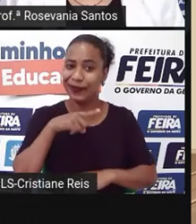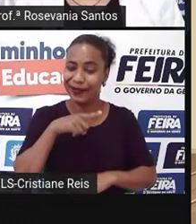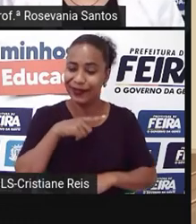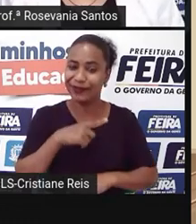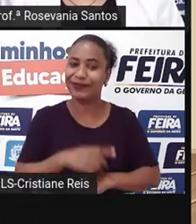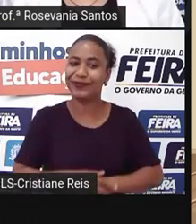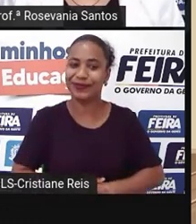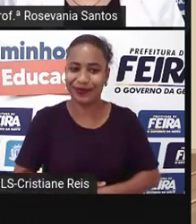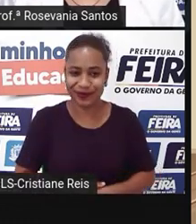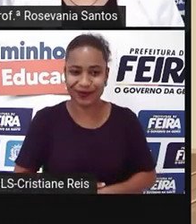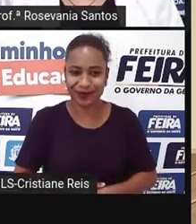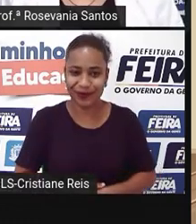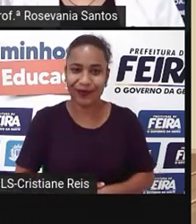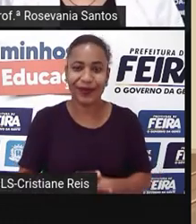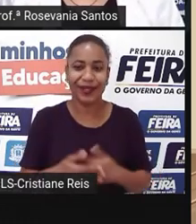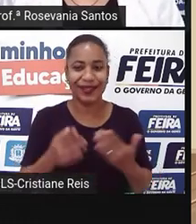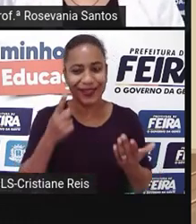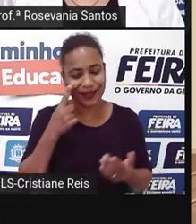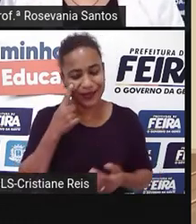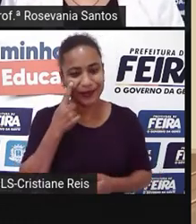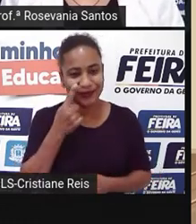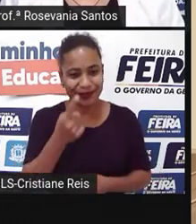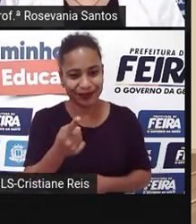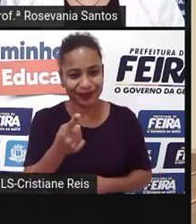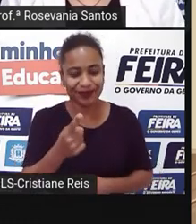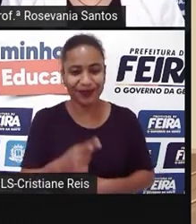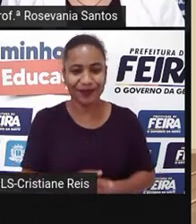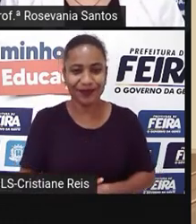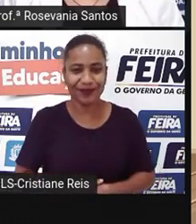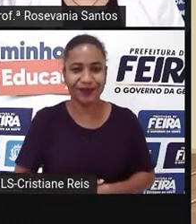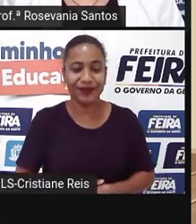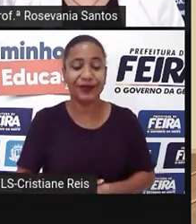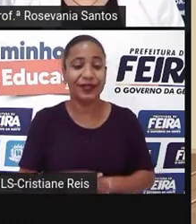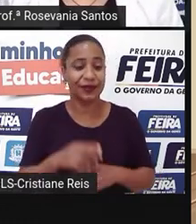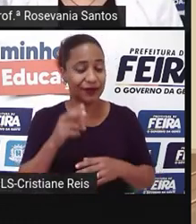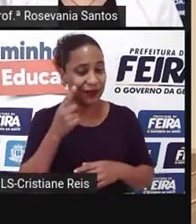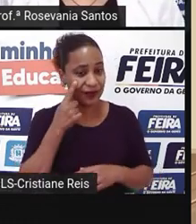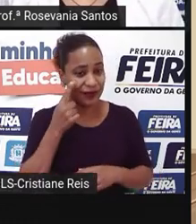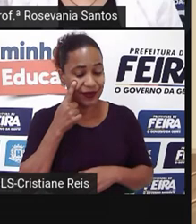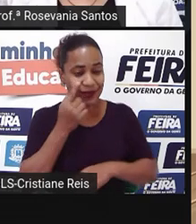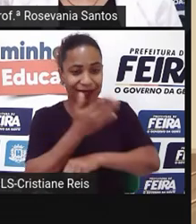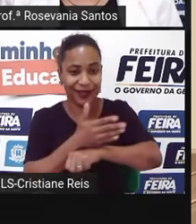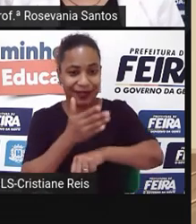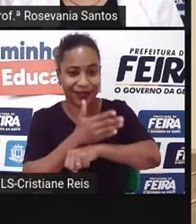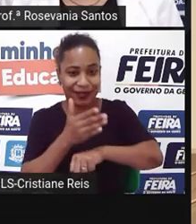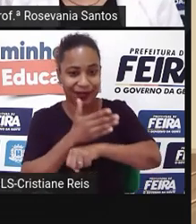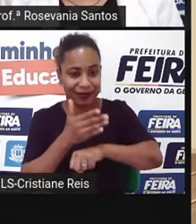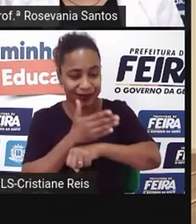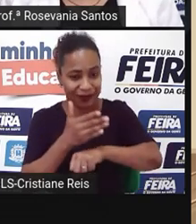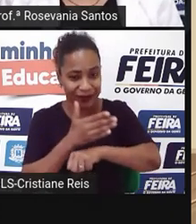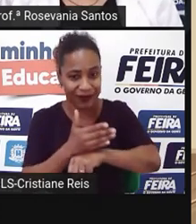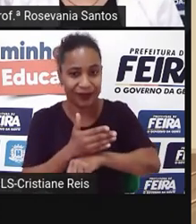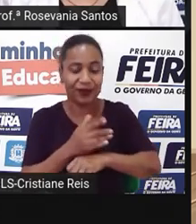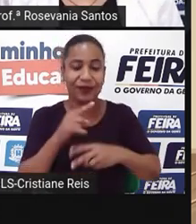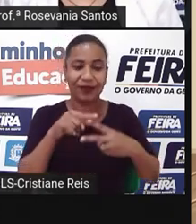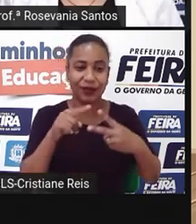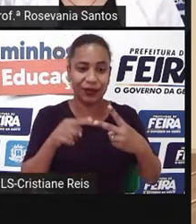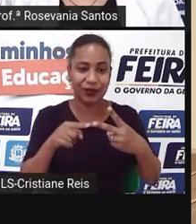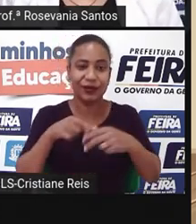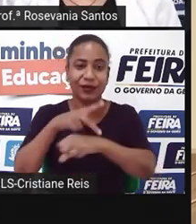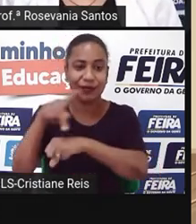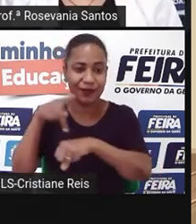Então, vamos lá. Então, fazendo essa revisãozinha, nós falamos, né? De dois países